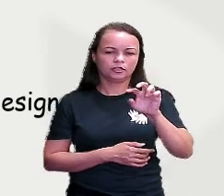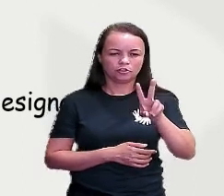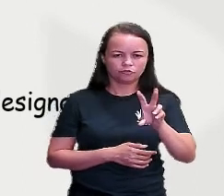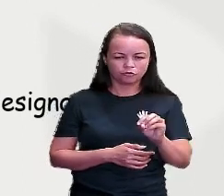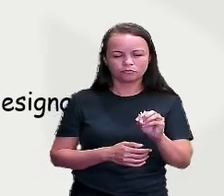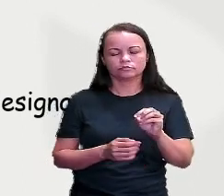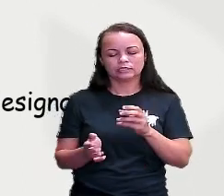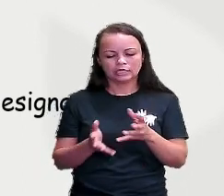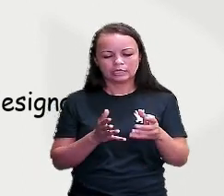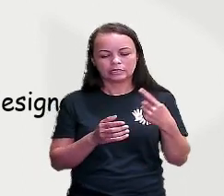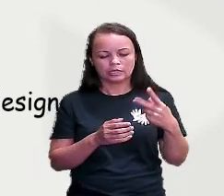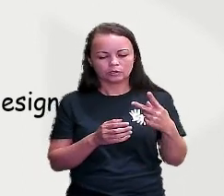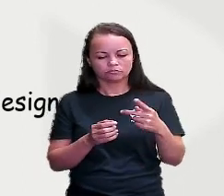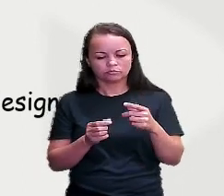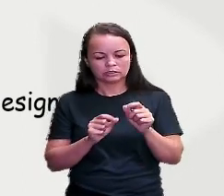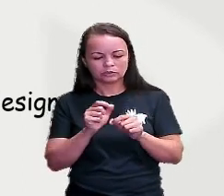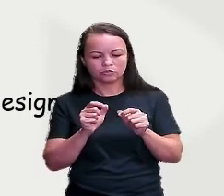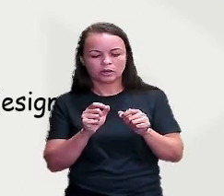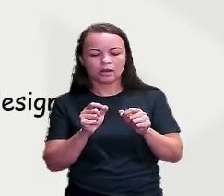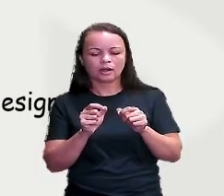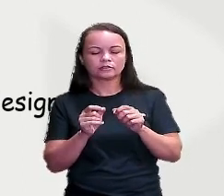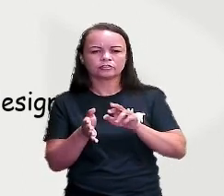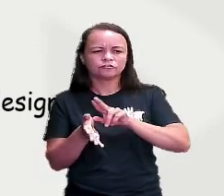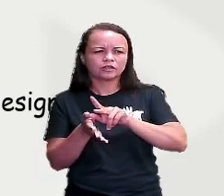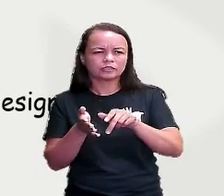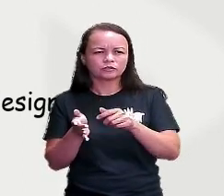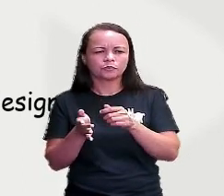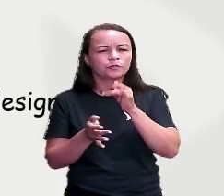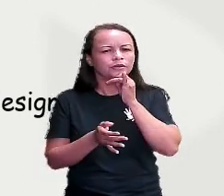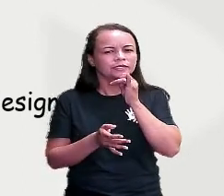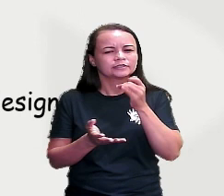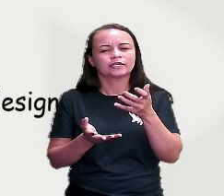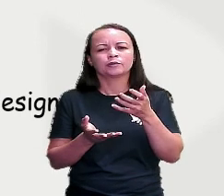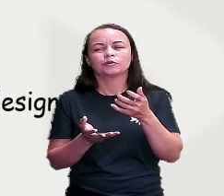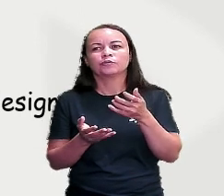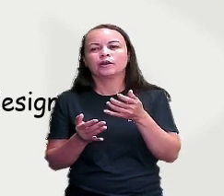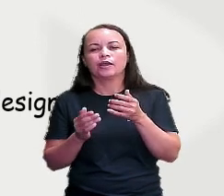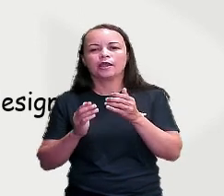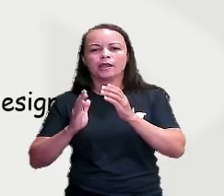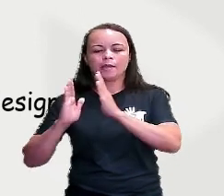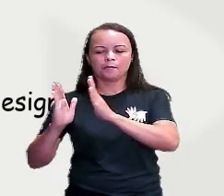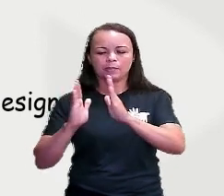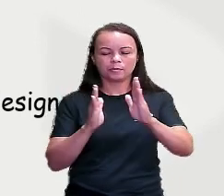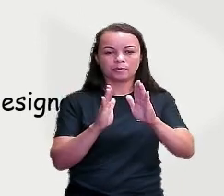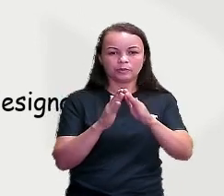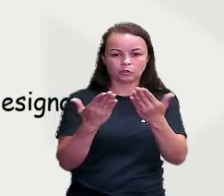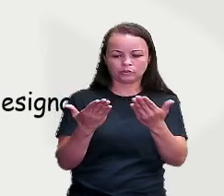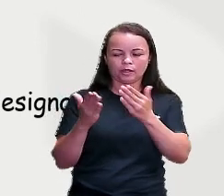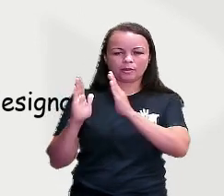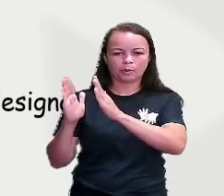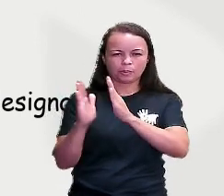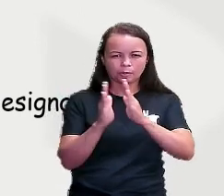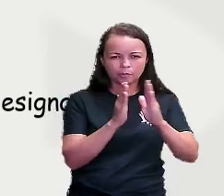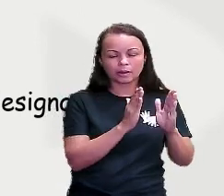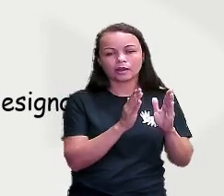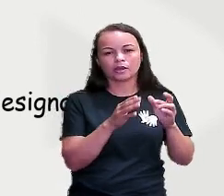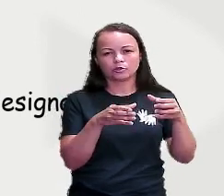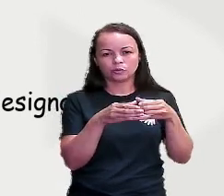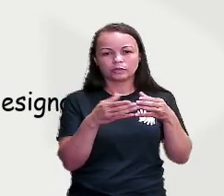singular, ele designa um conjunto de seres. Por exemplo, biblioteca, que é um conjunto de livros, né?